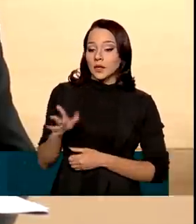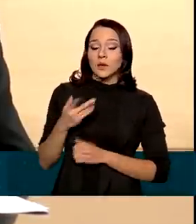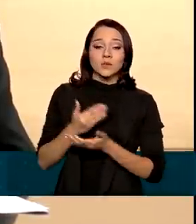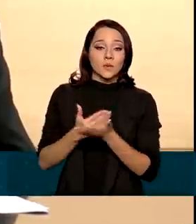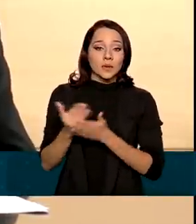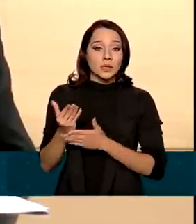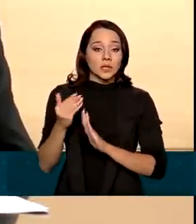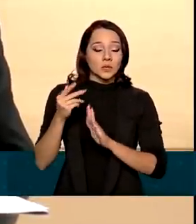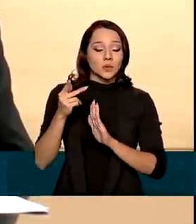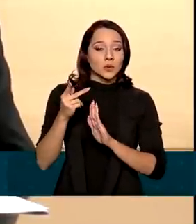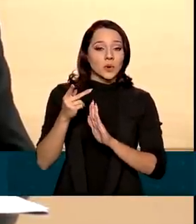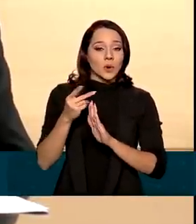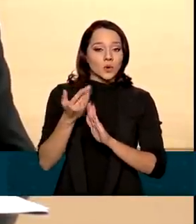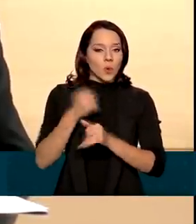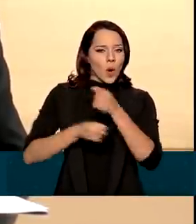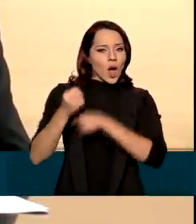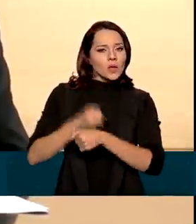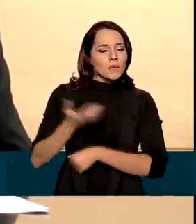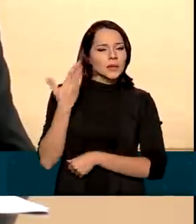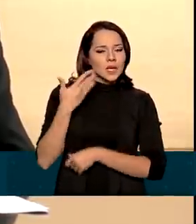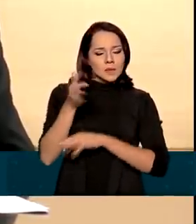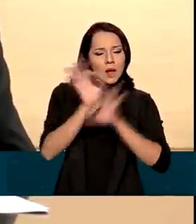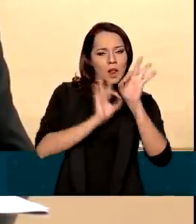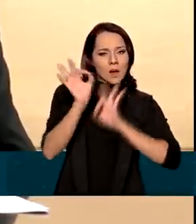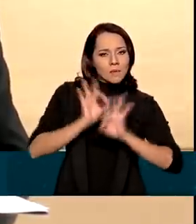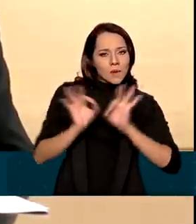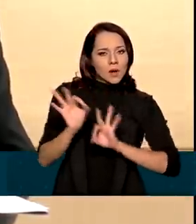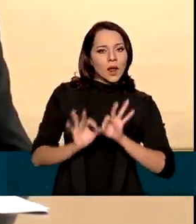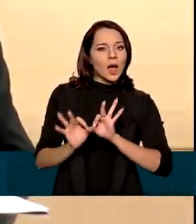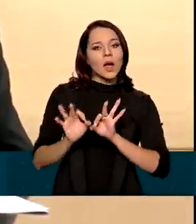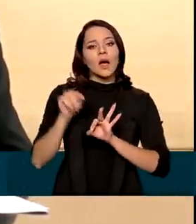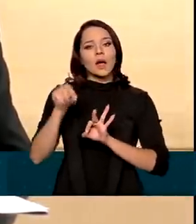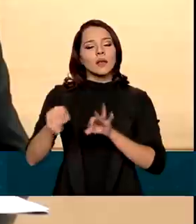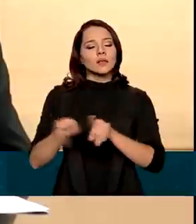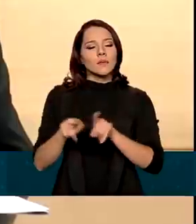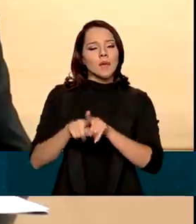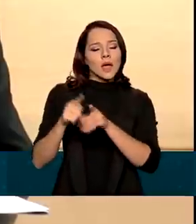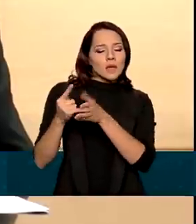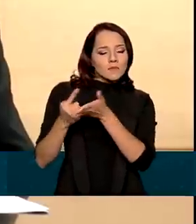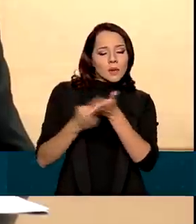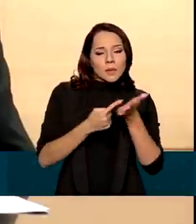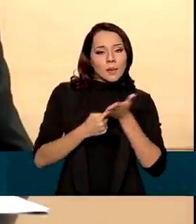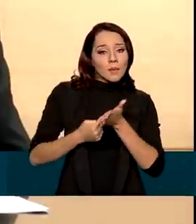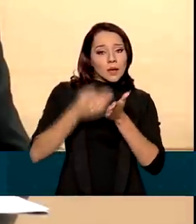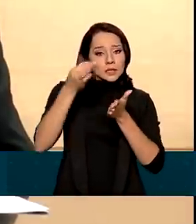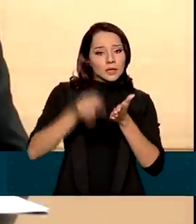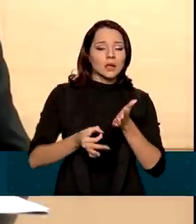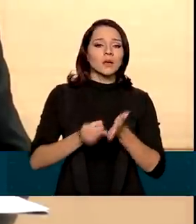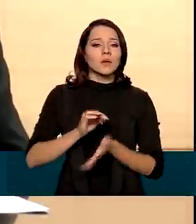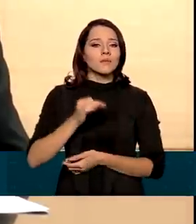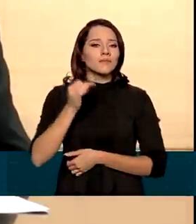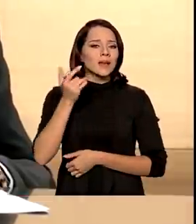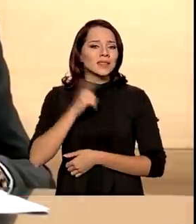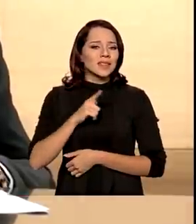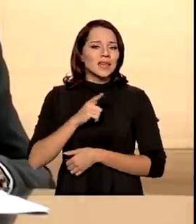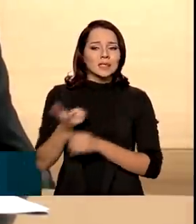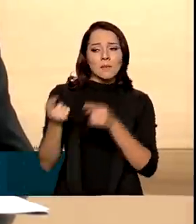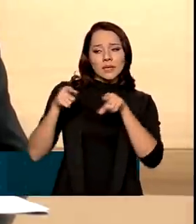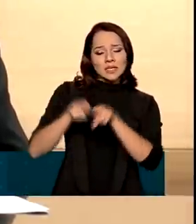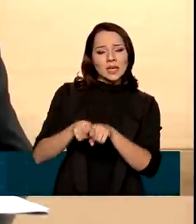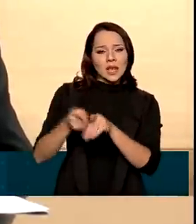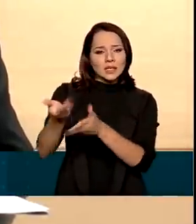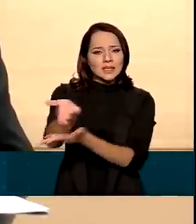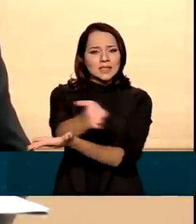ano passado para reformularmos a nossa carteira e a nossa agenda para buscarmos essa parceria, essa